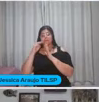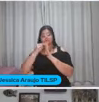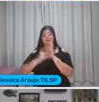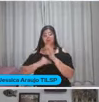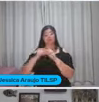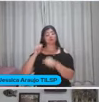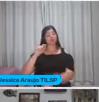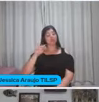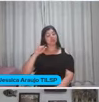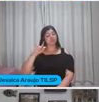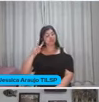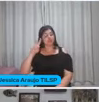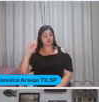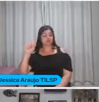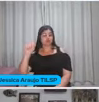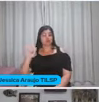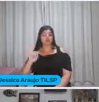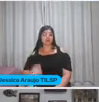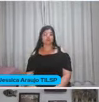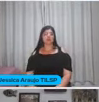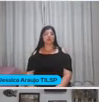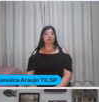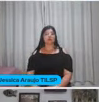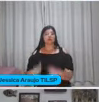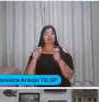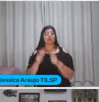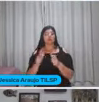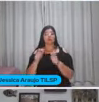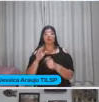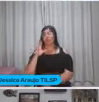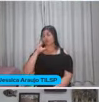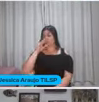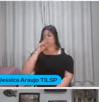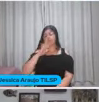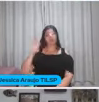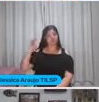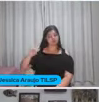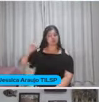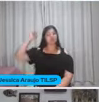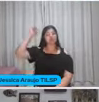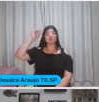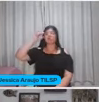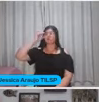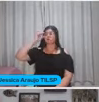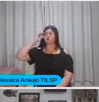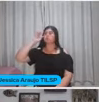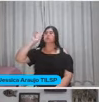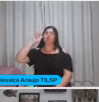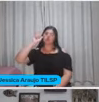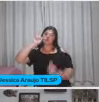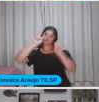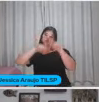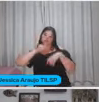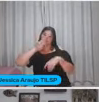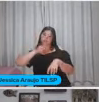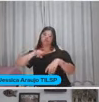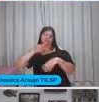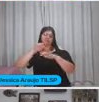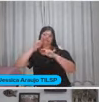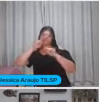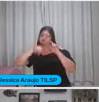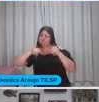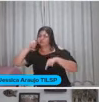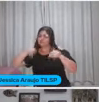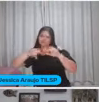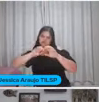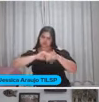ativas Que colocam As crianças Adolescentes E adultos Né? Que pode ser usado aí Por vários níveis de ensino